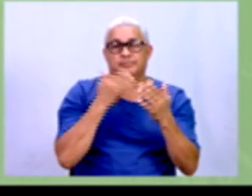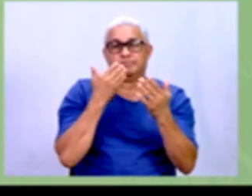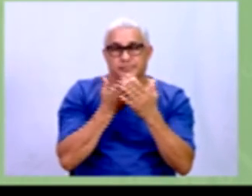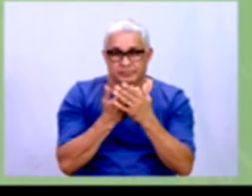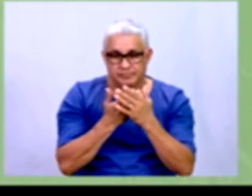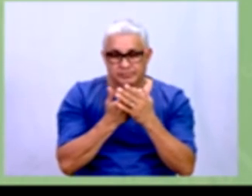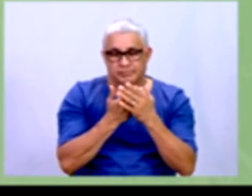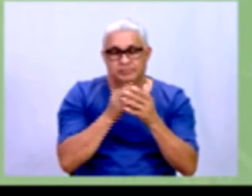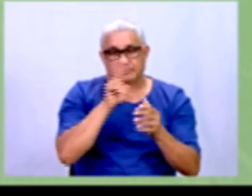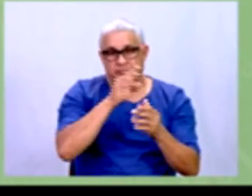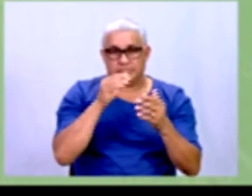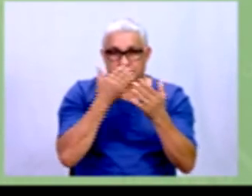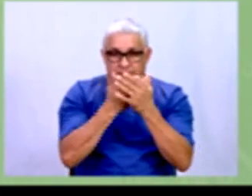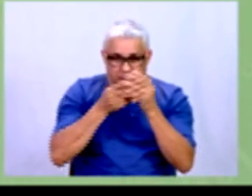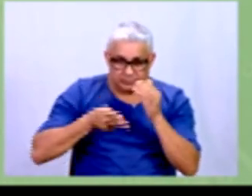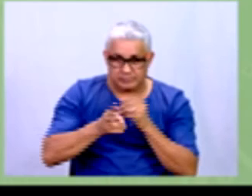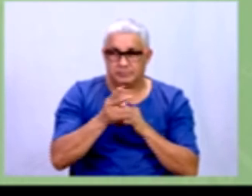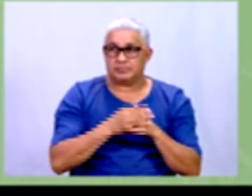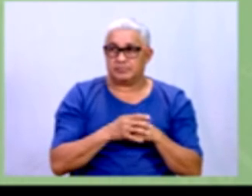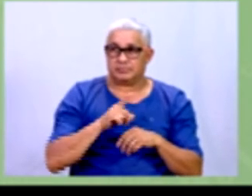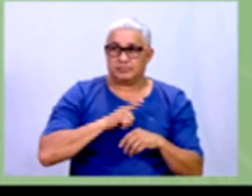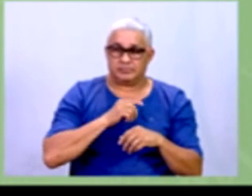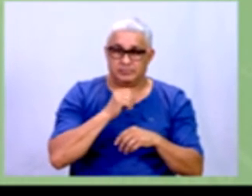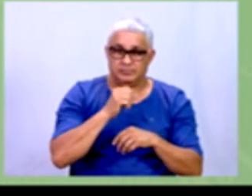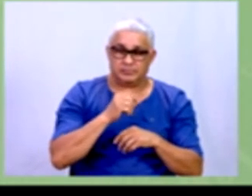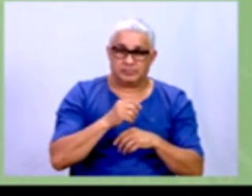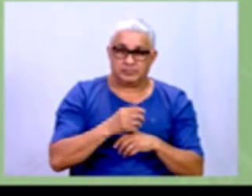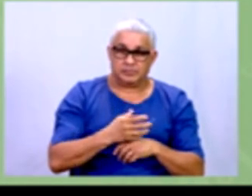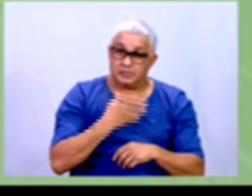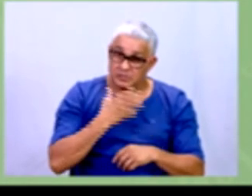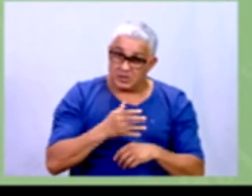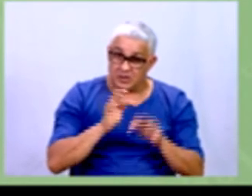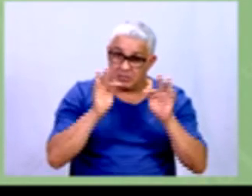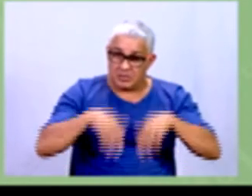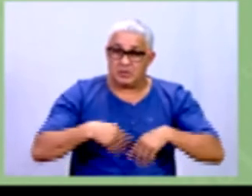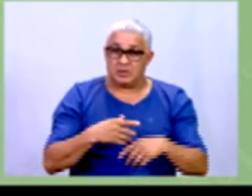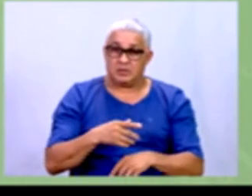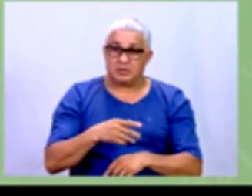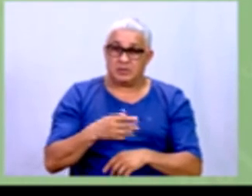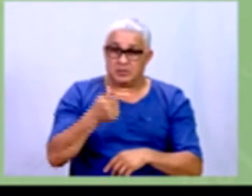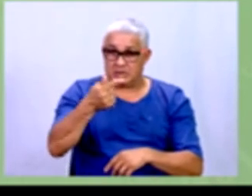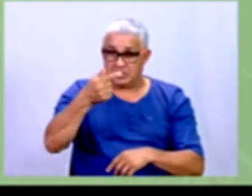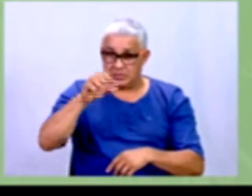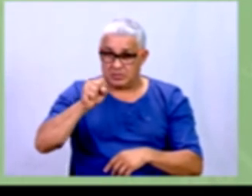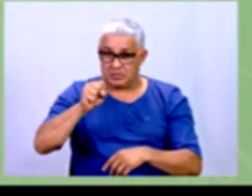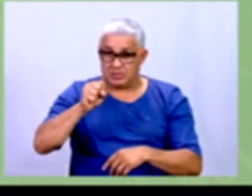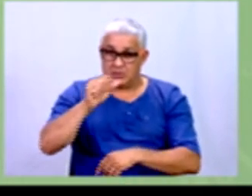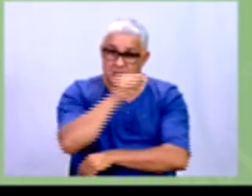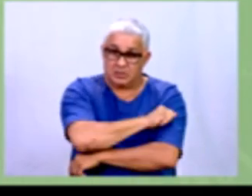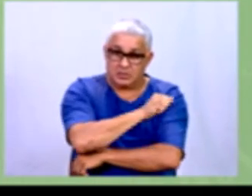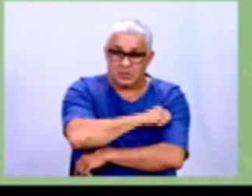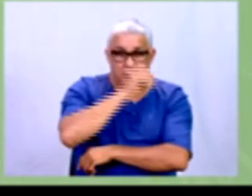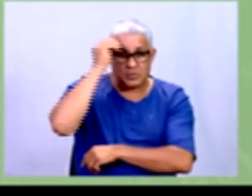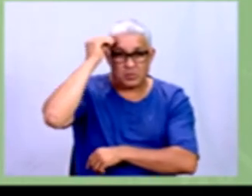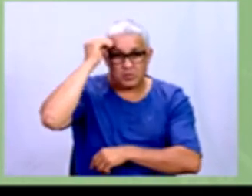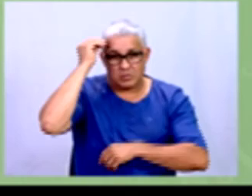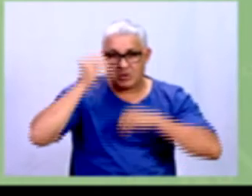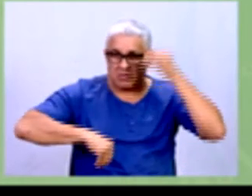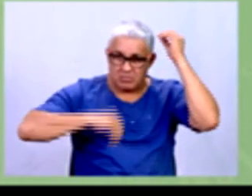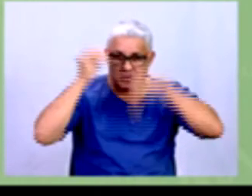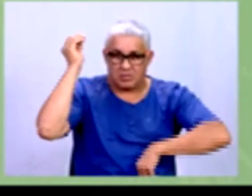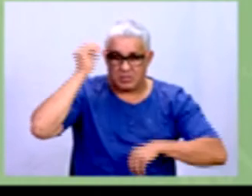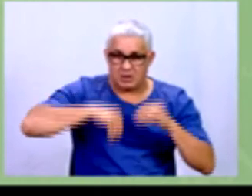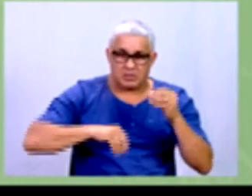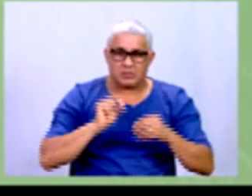No final do ano letivo, verificou-se que 78 alunos haviam desistido. Quais foram o